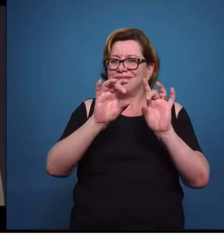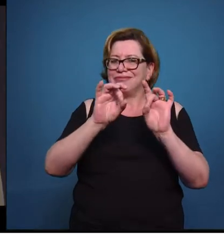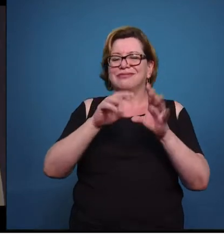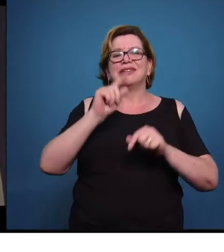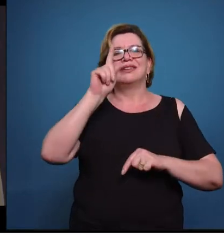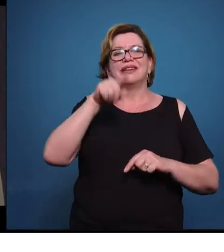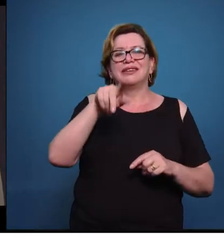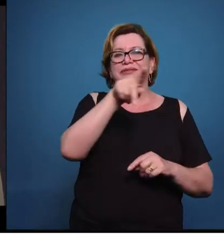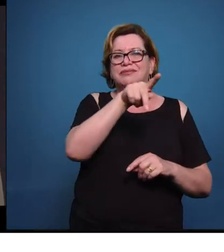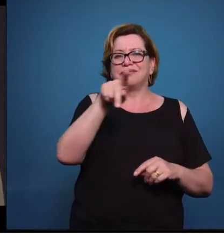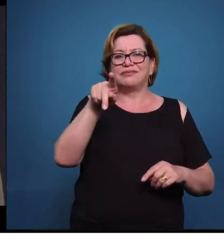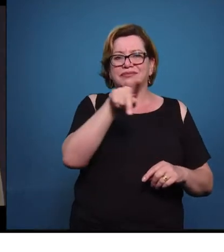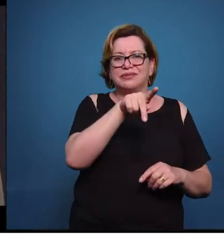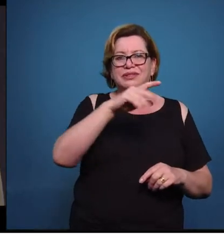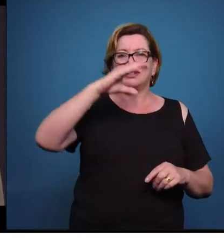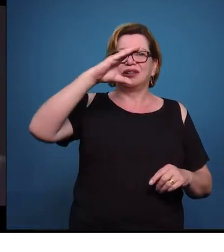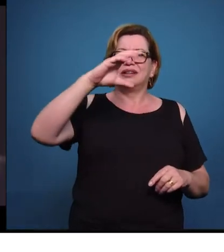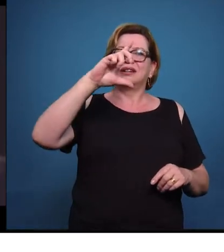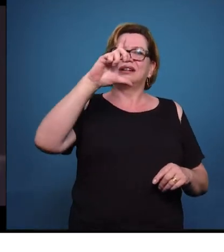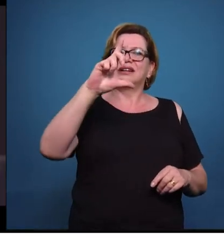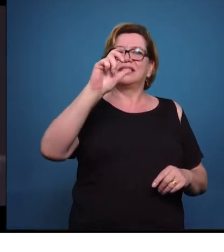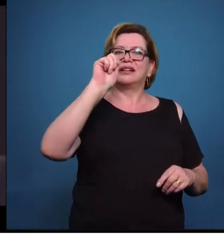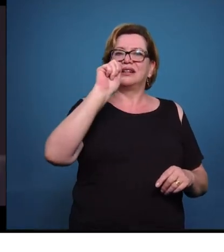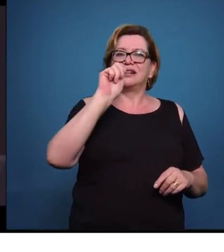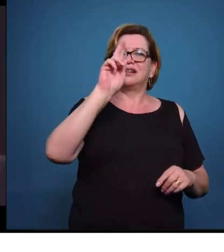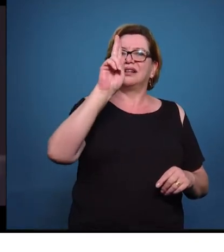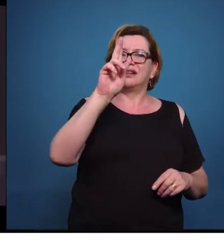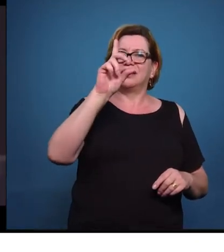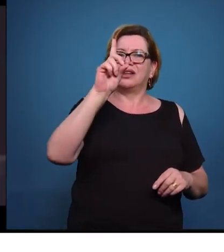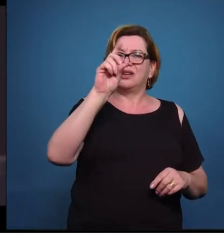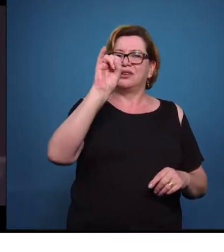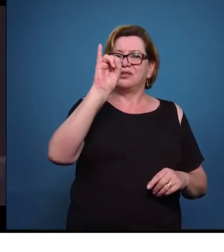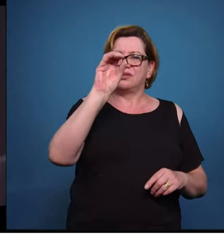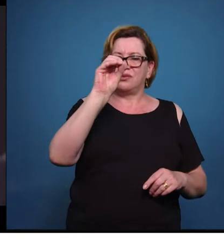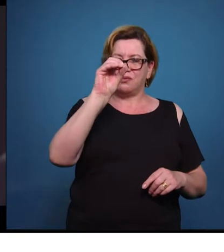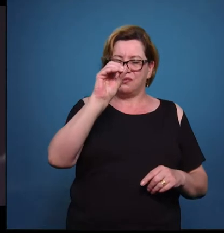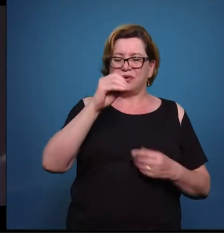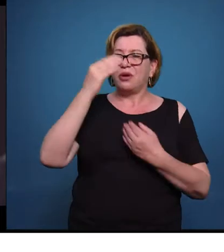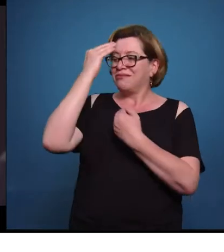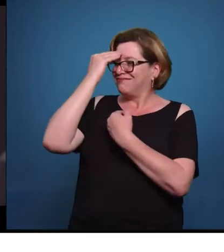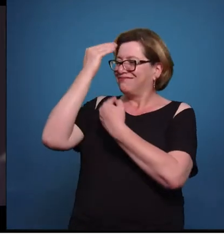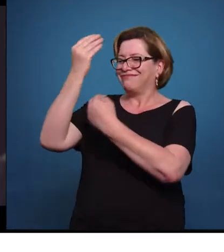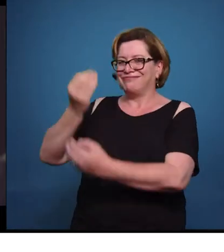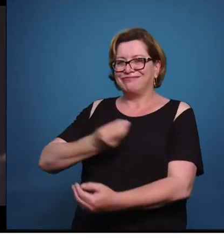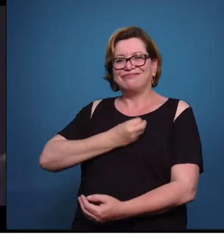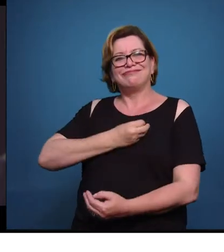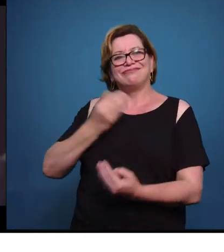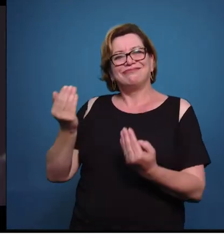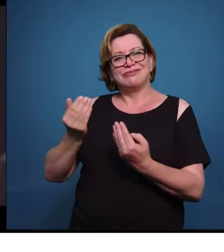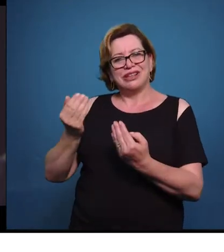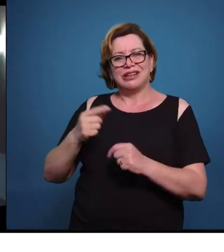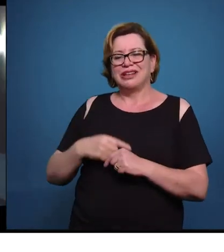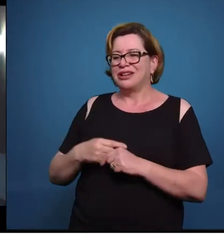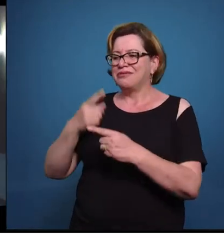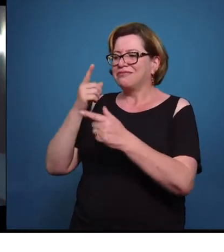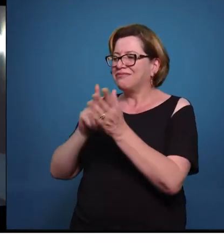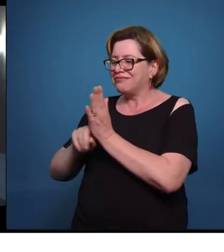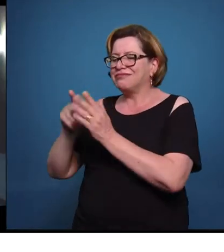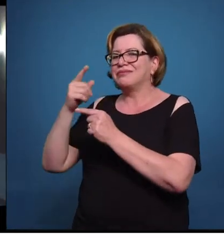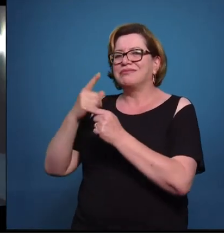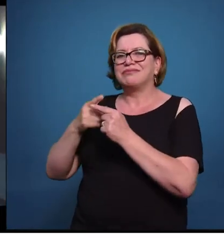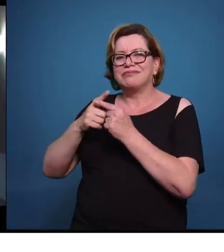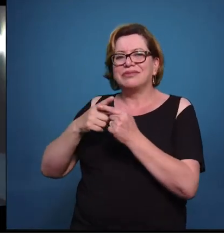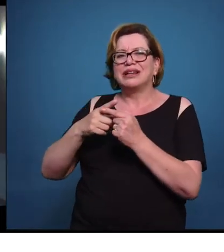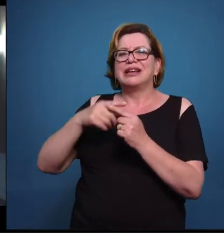assunto. O professor universitário Cláudio Andrade. Cláudio, muito obrigado pela presença. Por que a imprensa pode ser